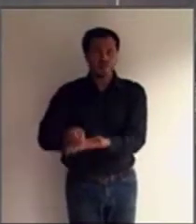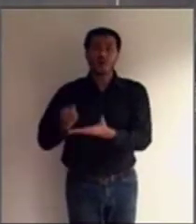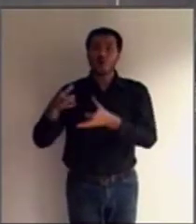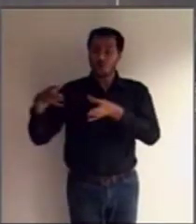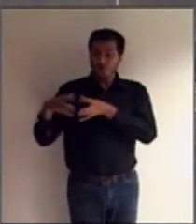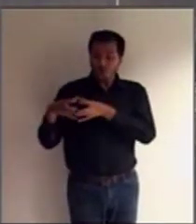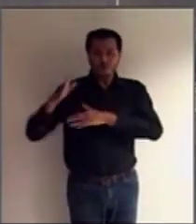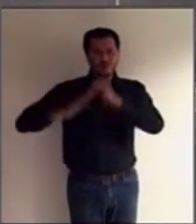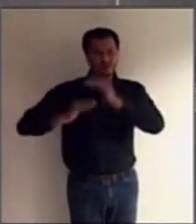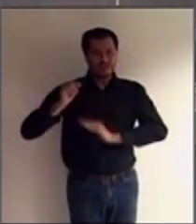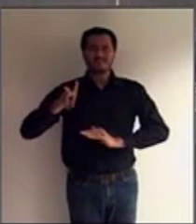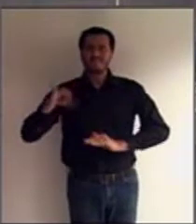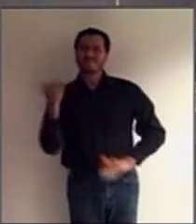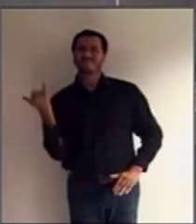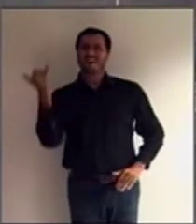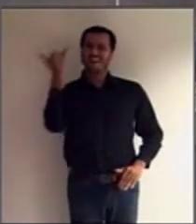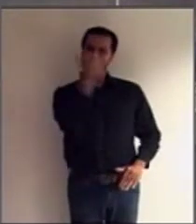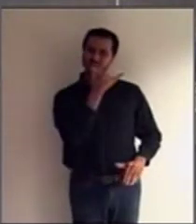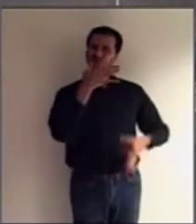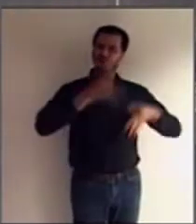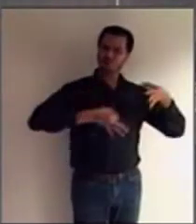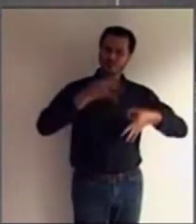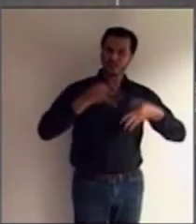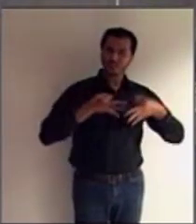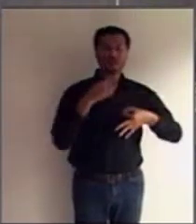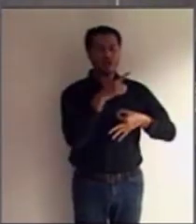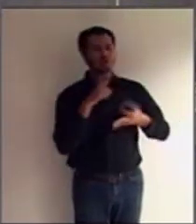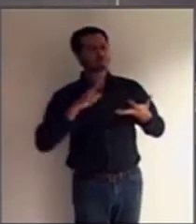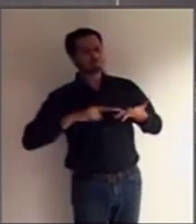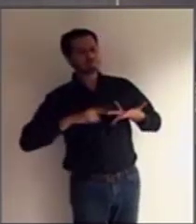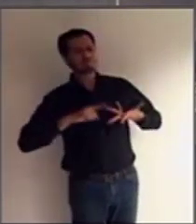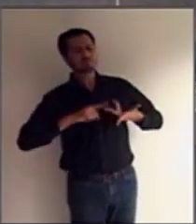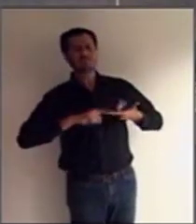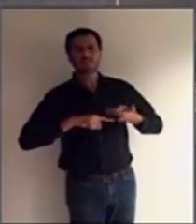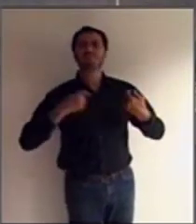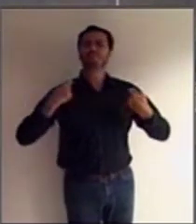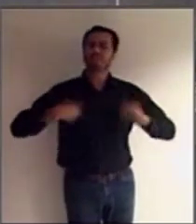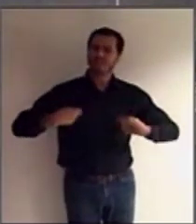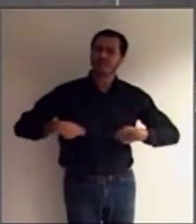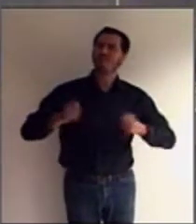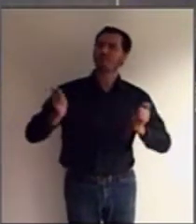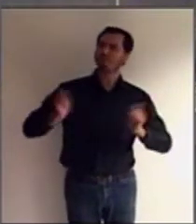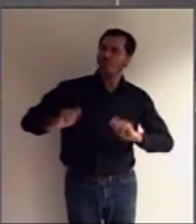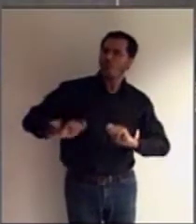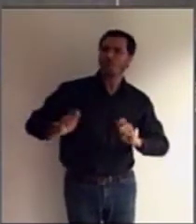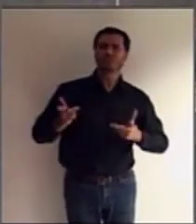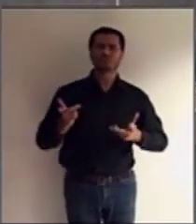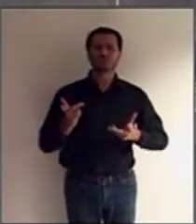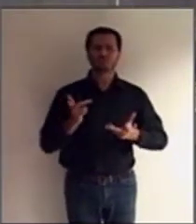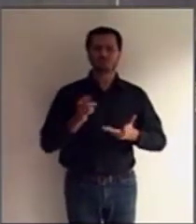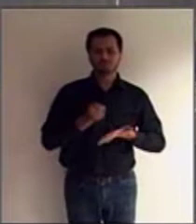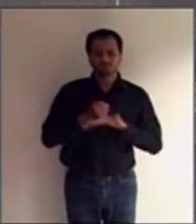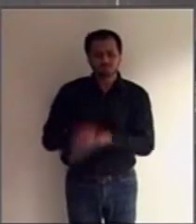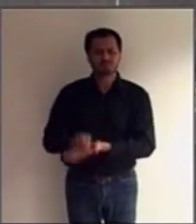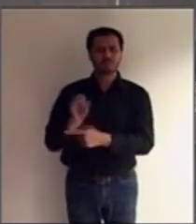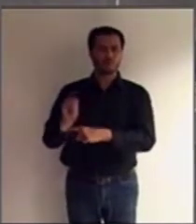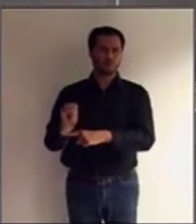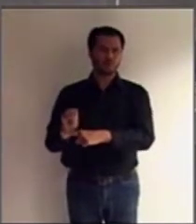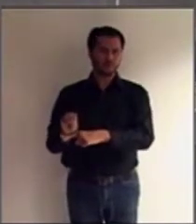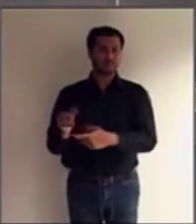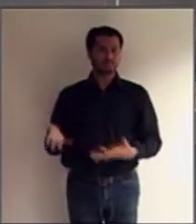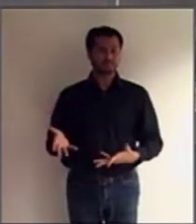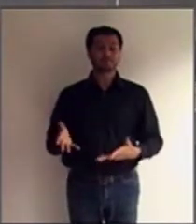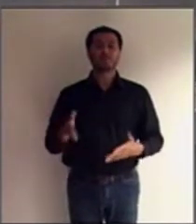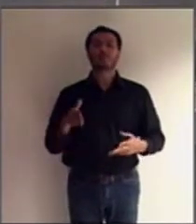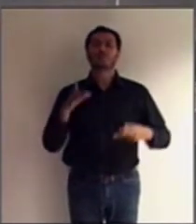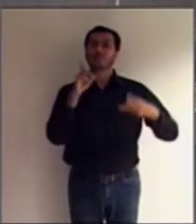e em que momento aquela pessoa que está sendo interditada ela vai precisar do apoio do curador. E, por